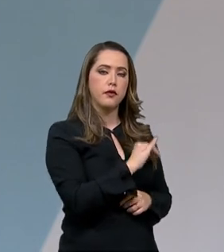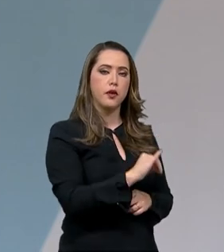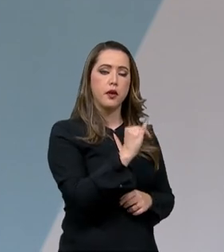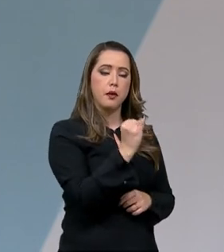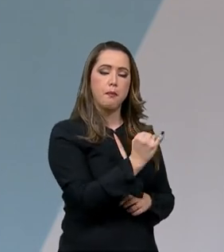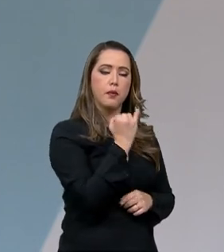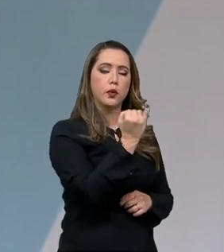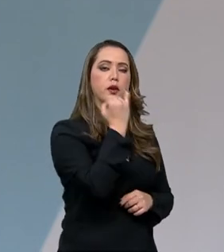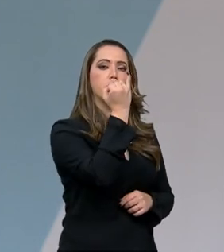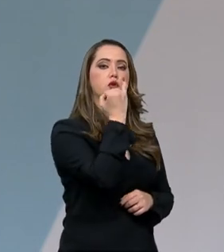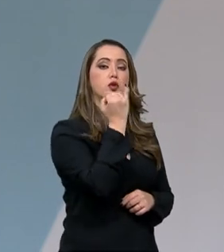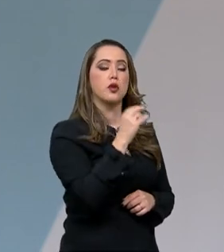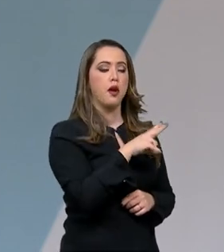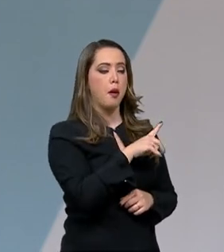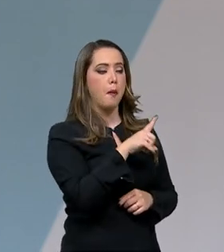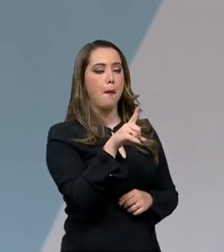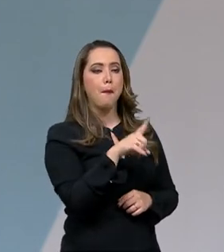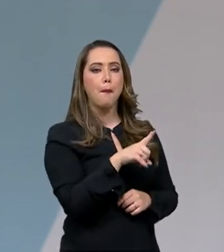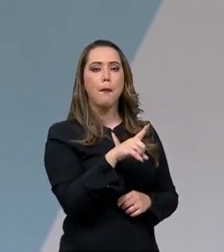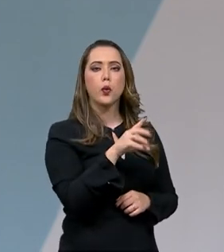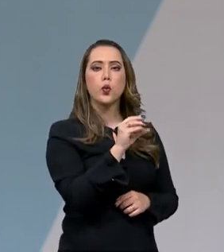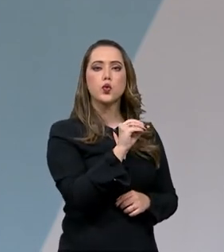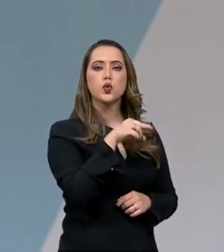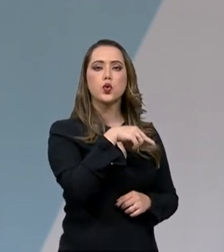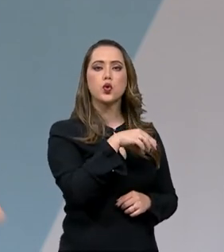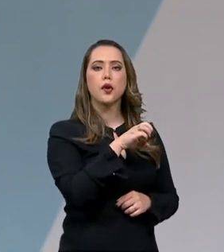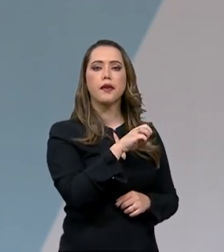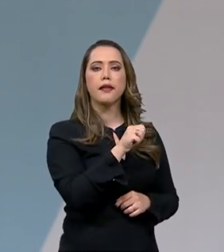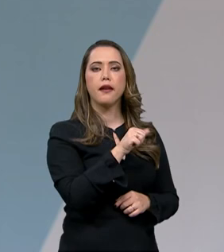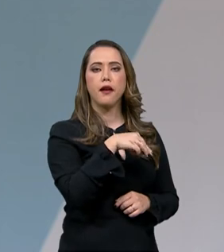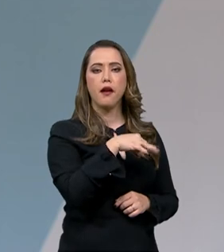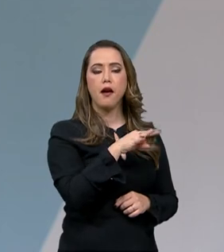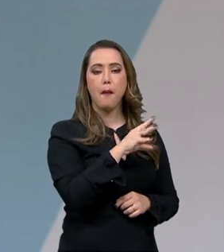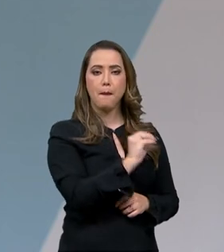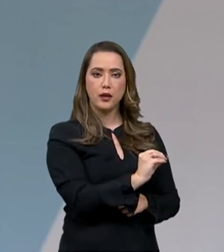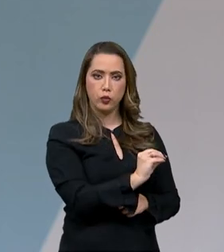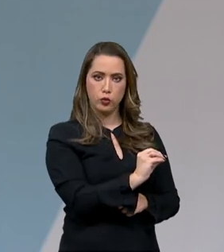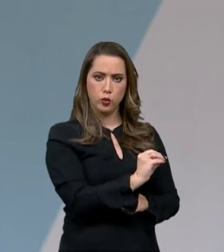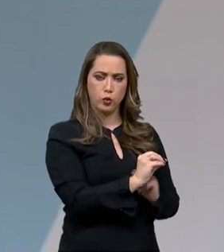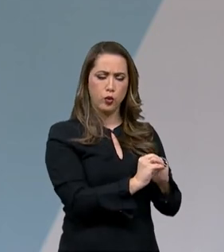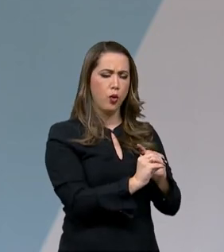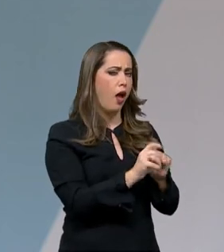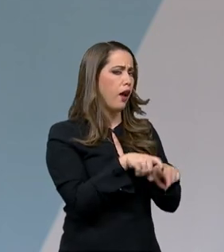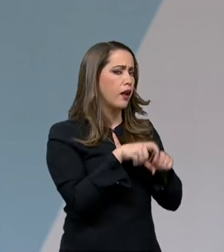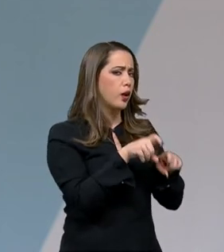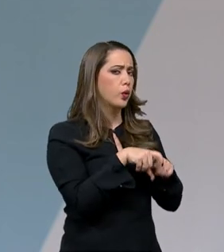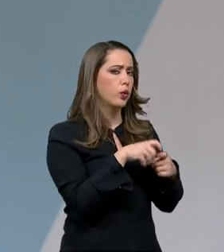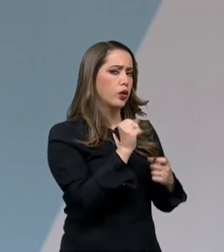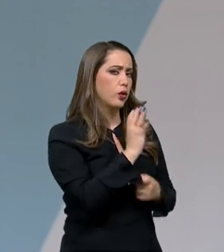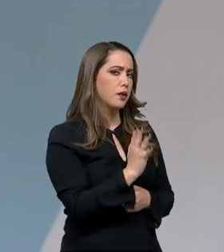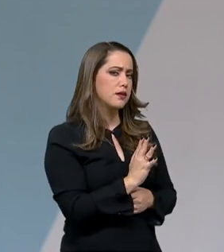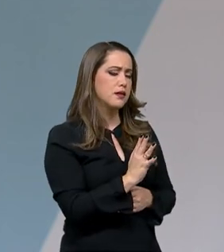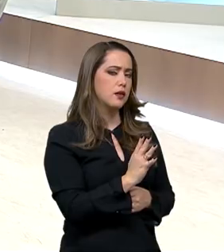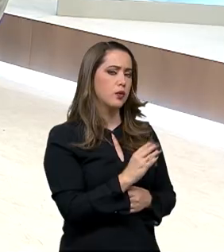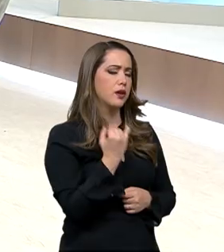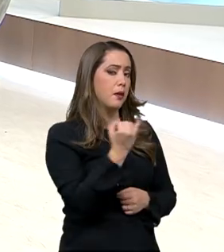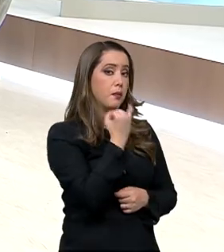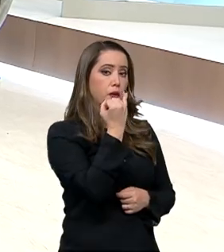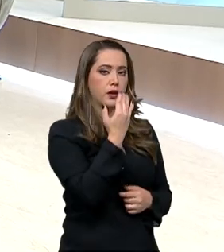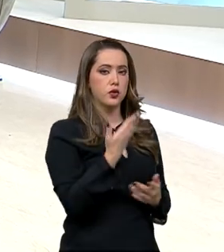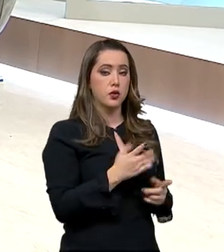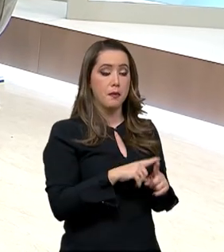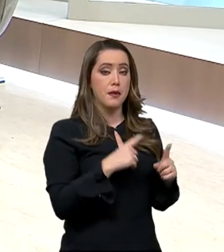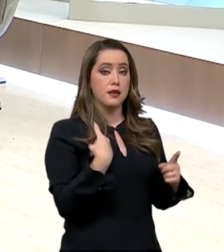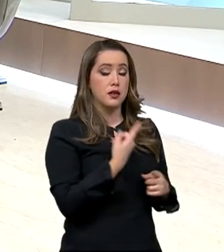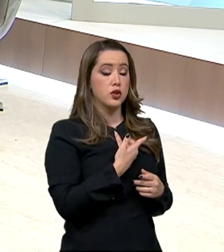essencial para se garantir produtividade, eficiência produtiva e também a conservação ambiental. Mas